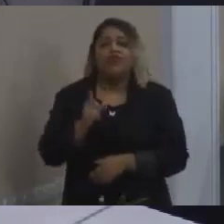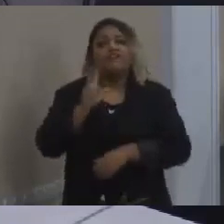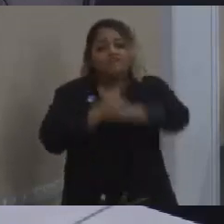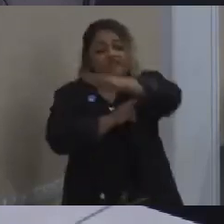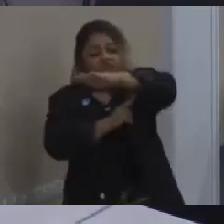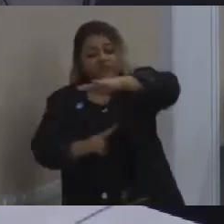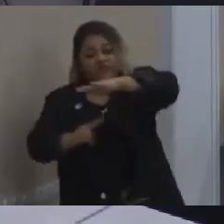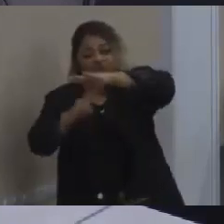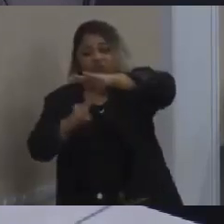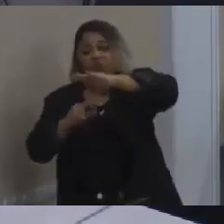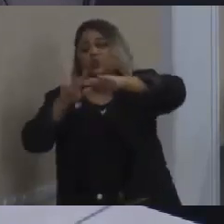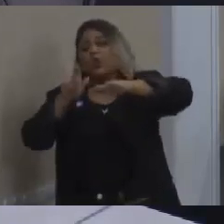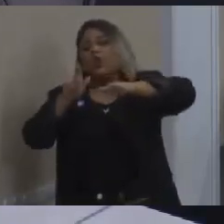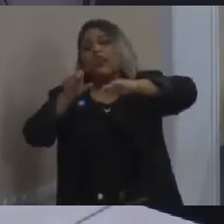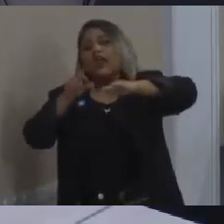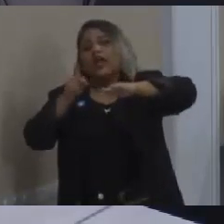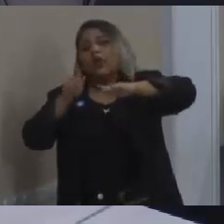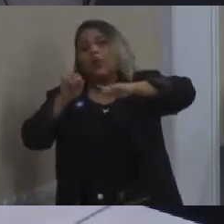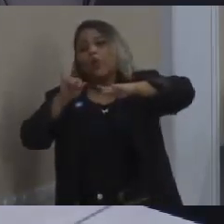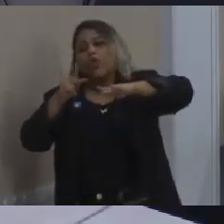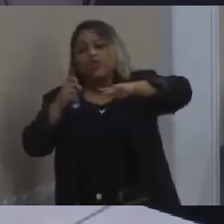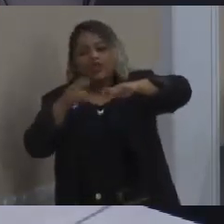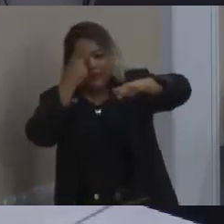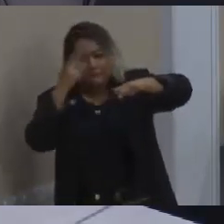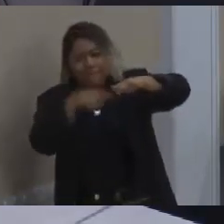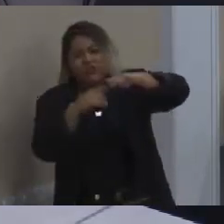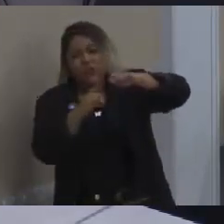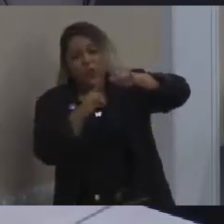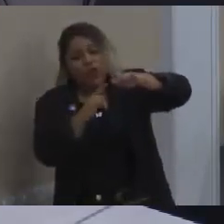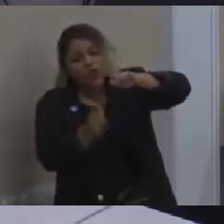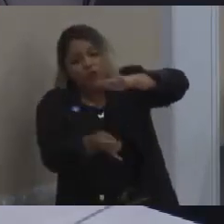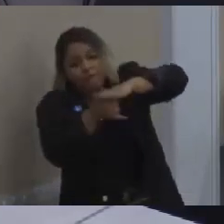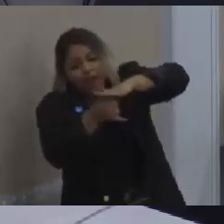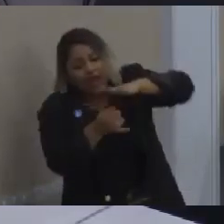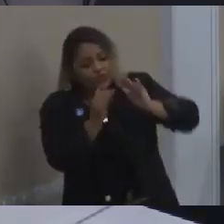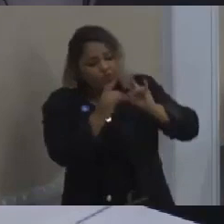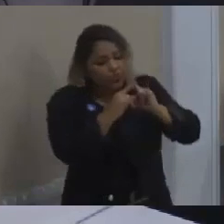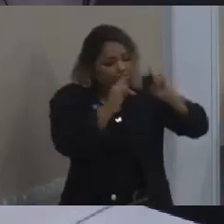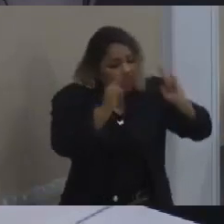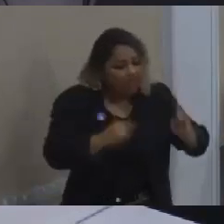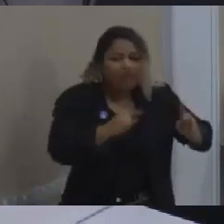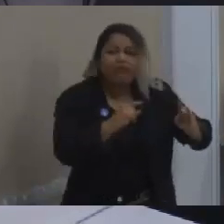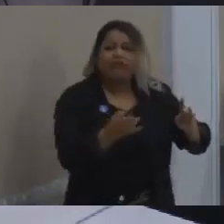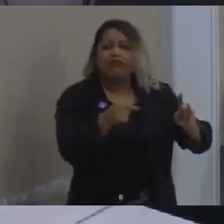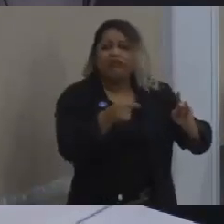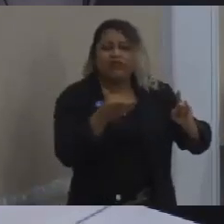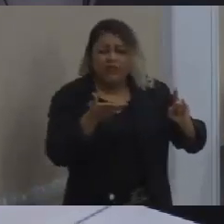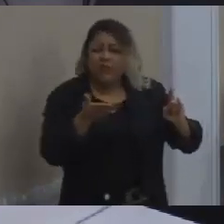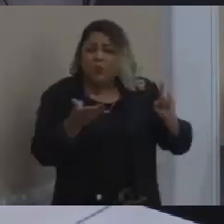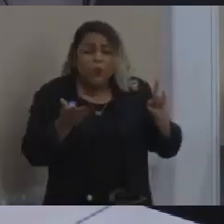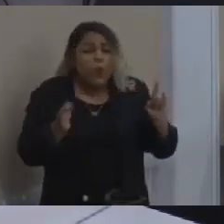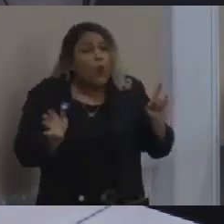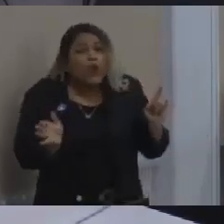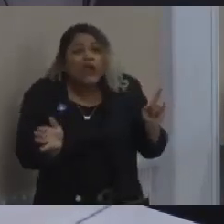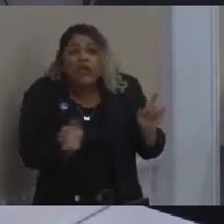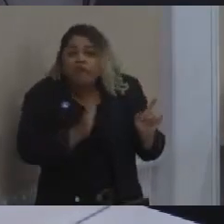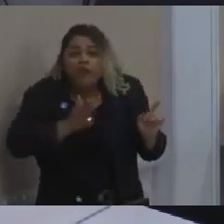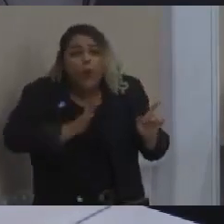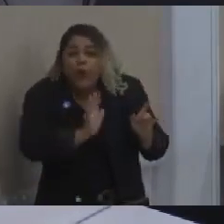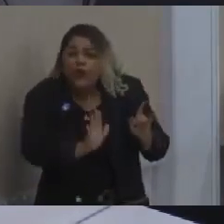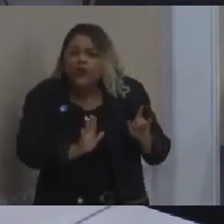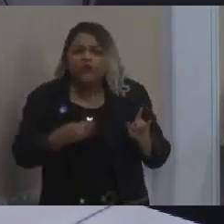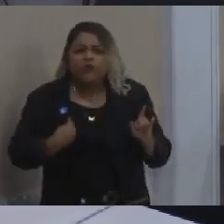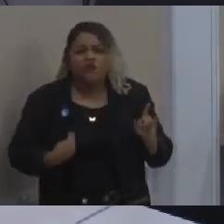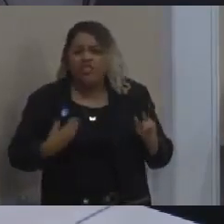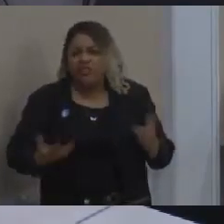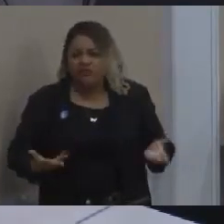toda que tem gente morando da forma mais desumana possível. Nós não podemos ficar normalizando esse tipo de cena na nossa cidade. Agora, tem